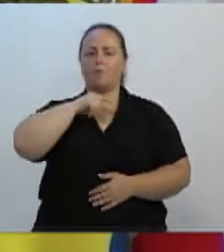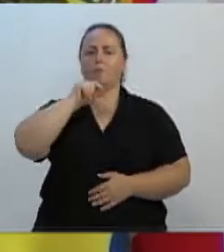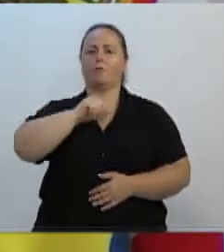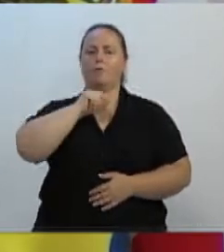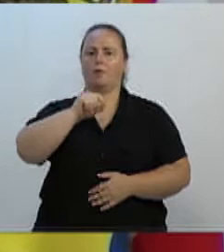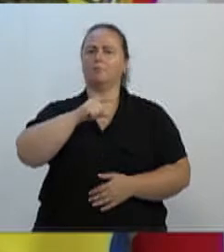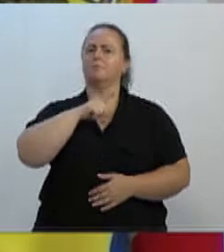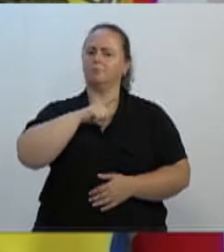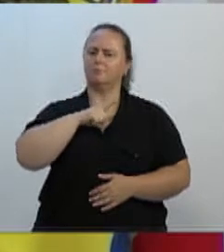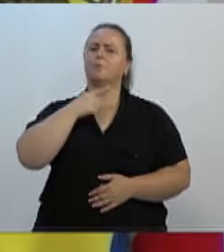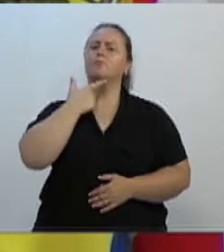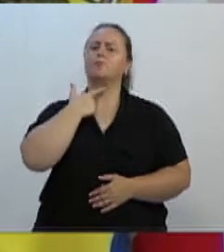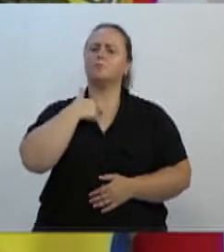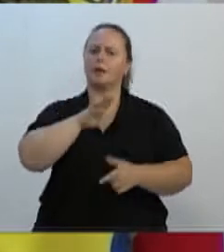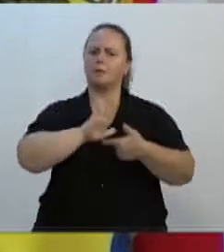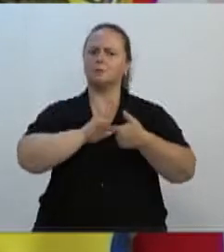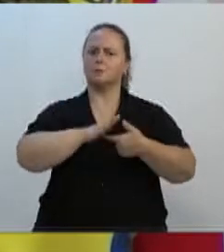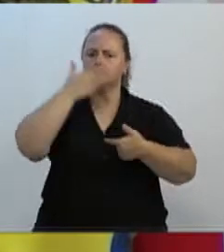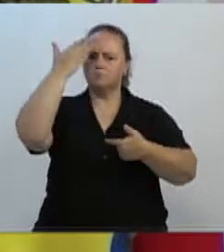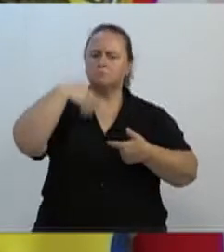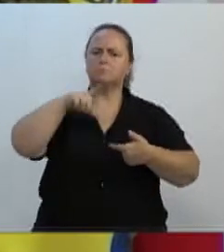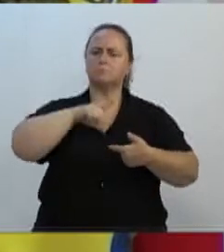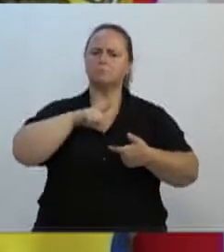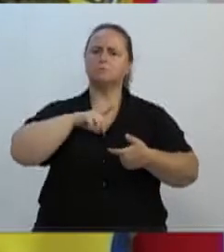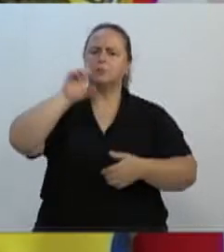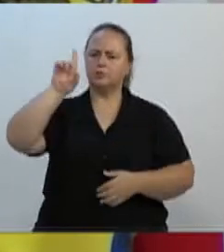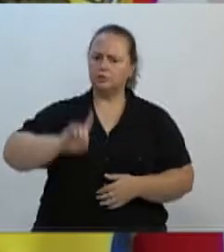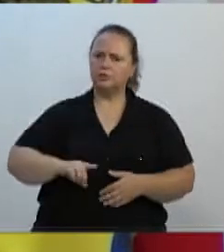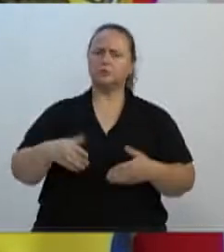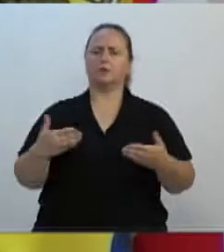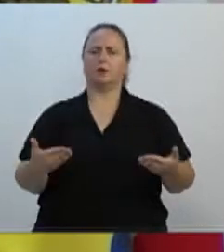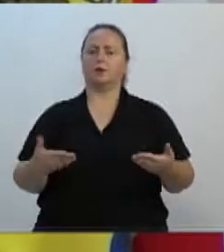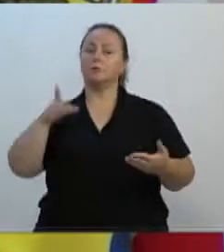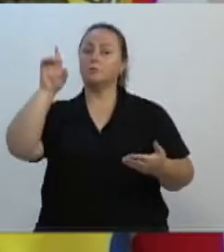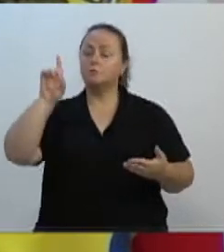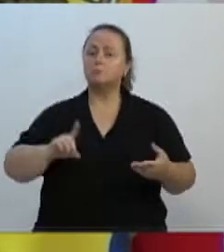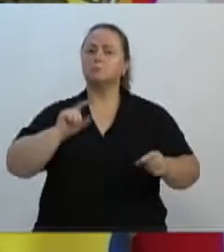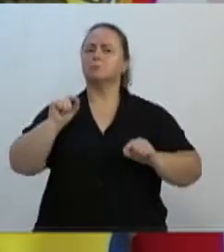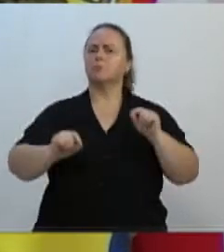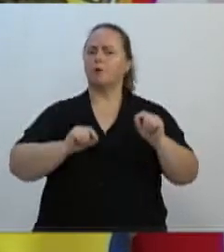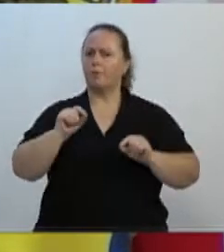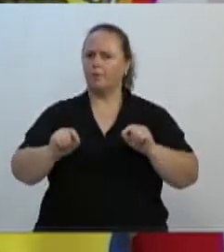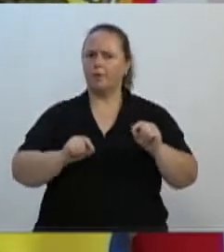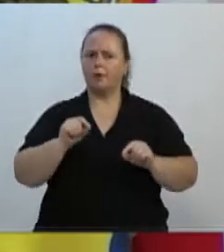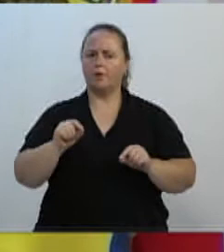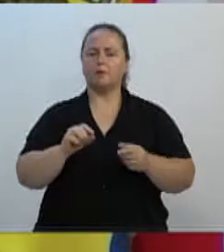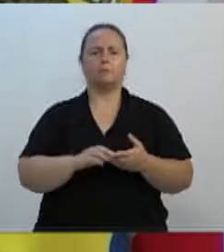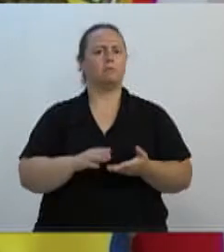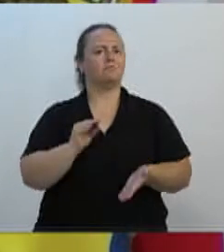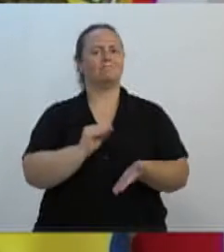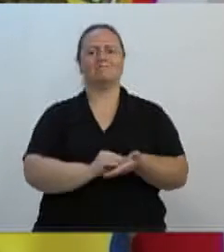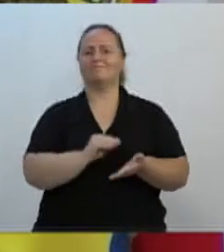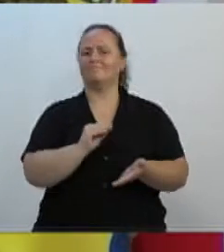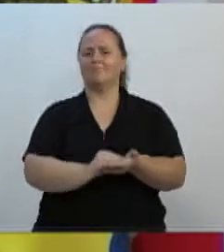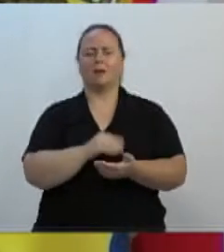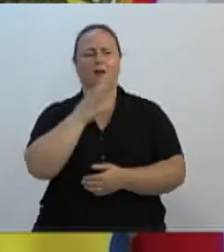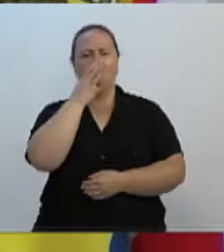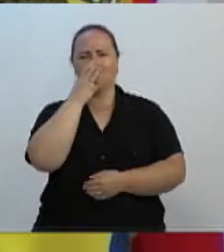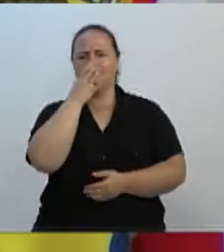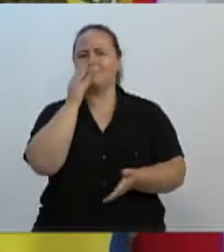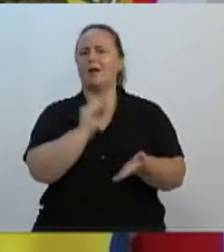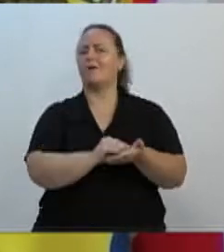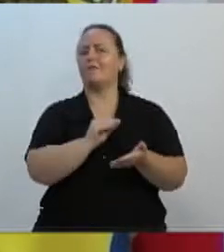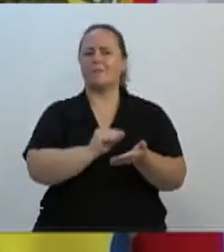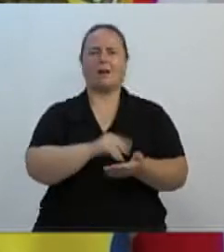previsto na legislação federal das micro e pequenas empresas. Direito esse, diga-se passagem, que não tem sido observado pelo Poder